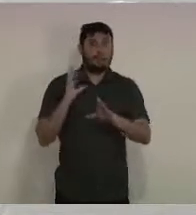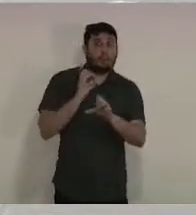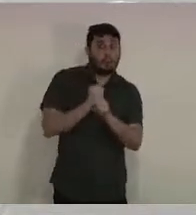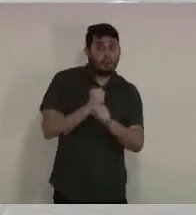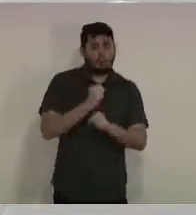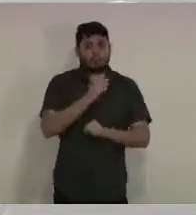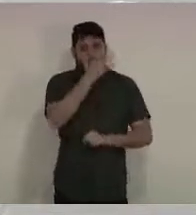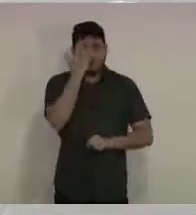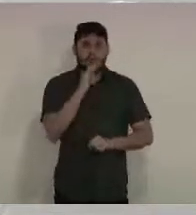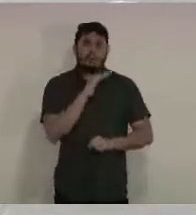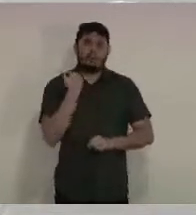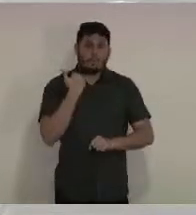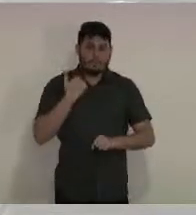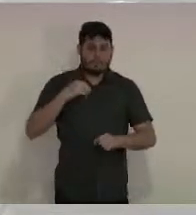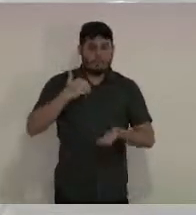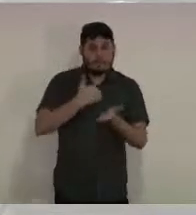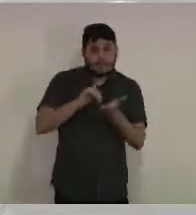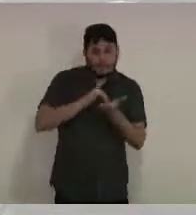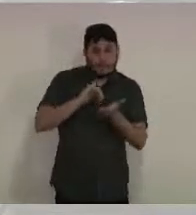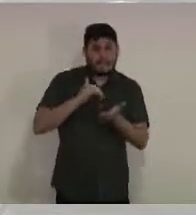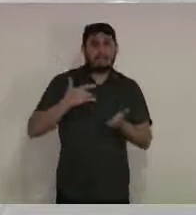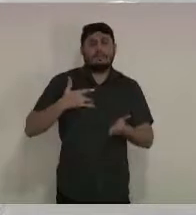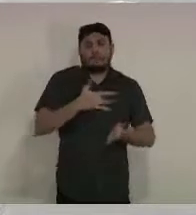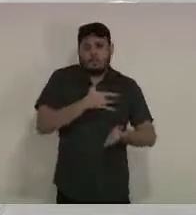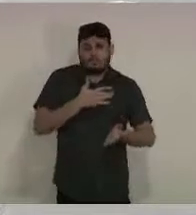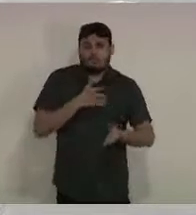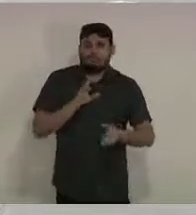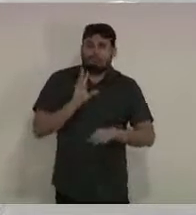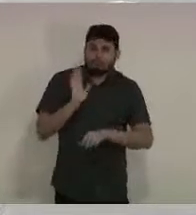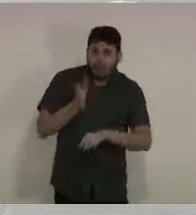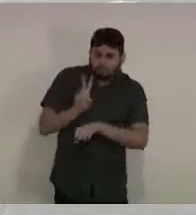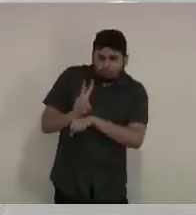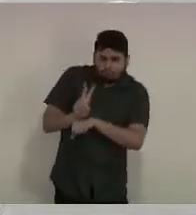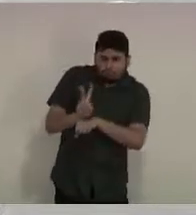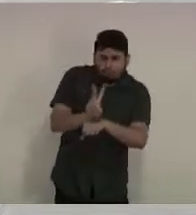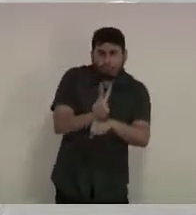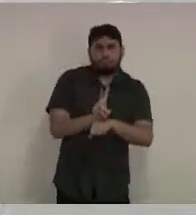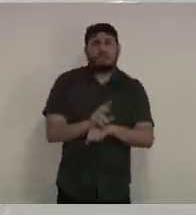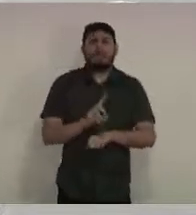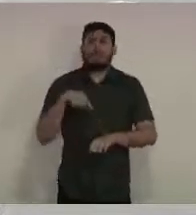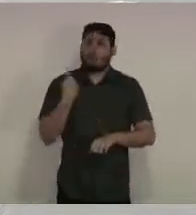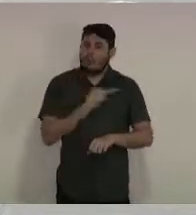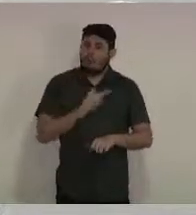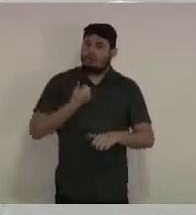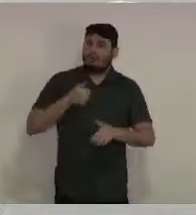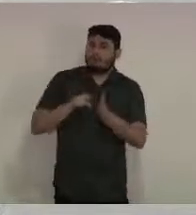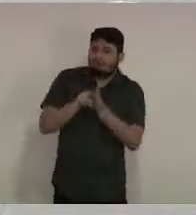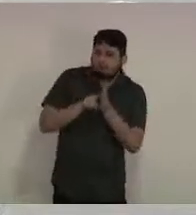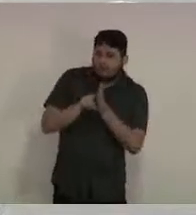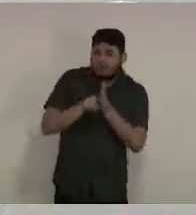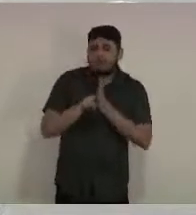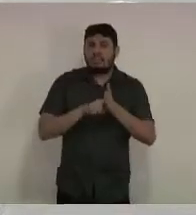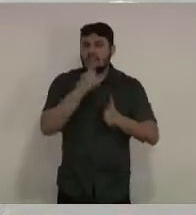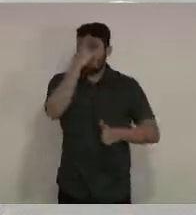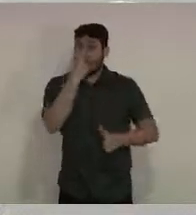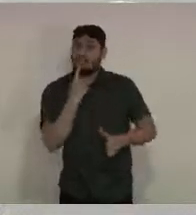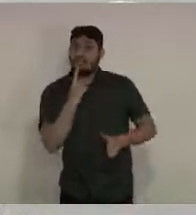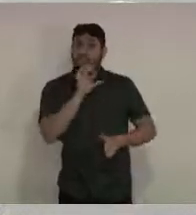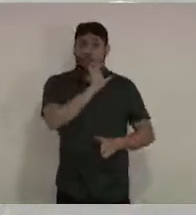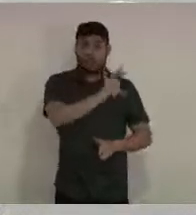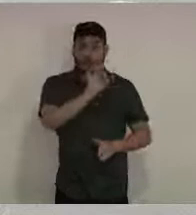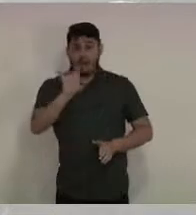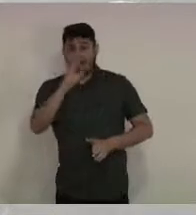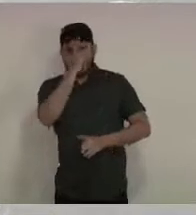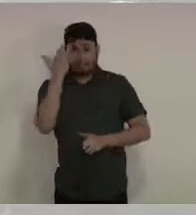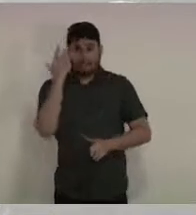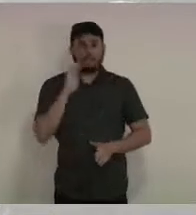monitorado pela Secretaria de Saúde. Nós estamos avaliando o perfil desses pacientes, e, sobretudo, a residência